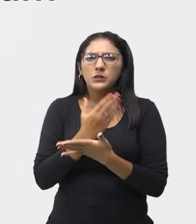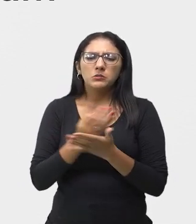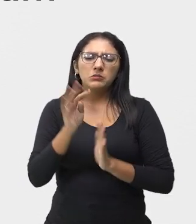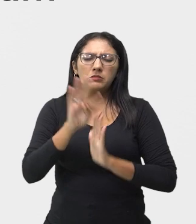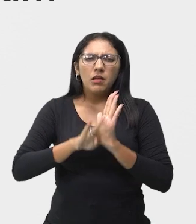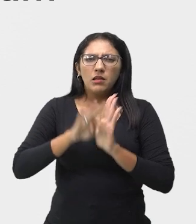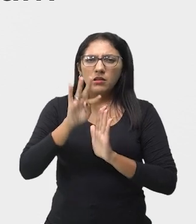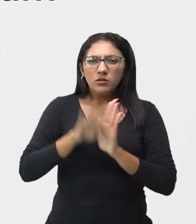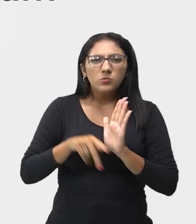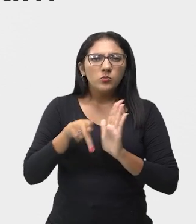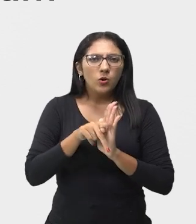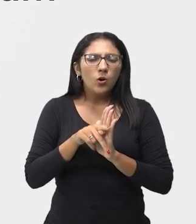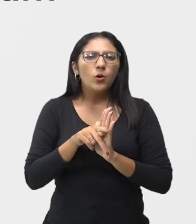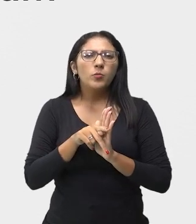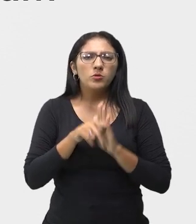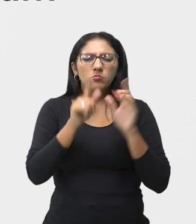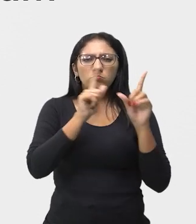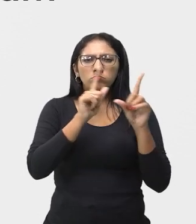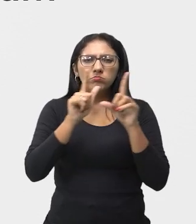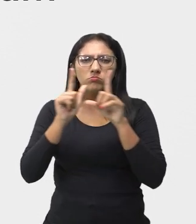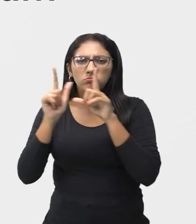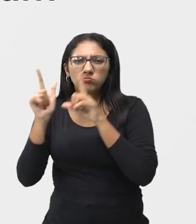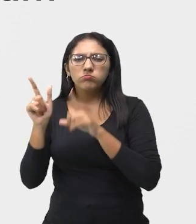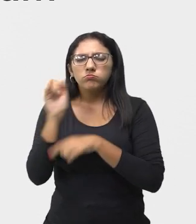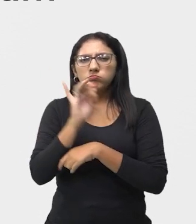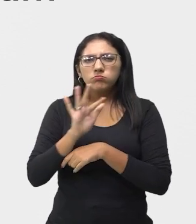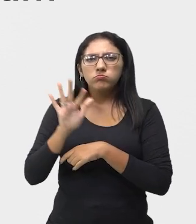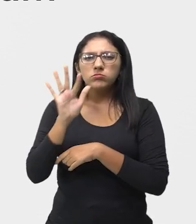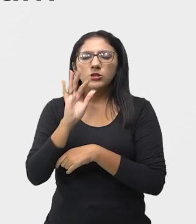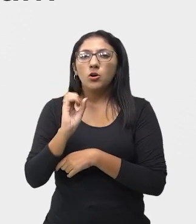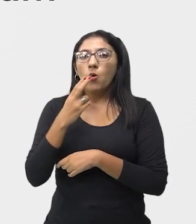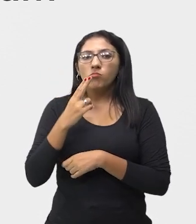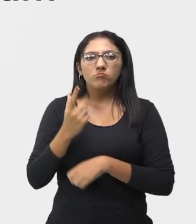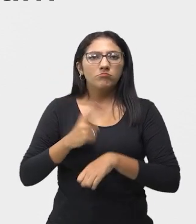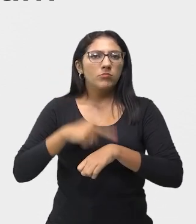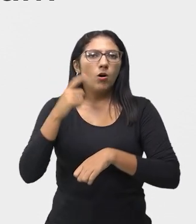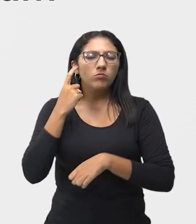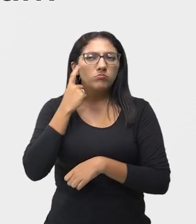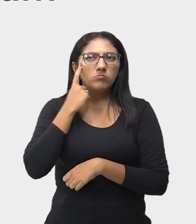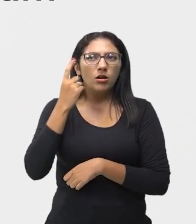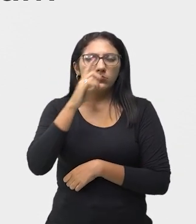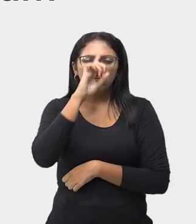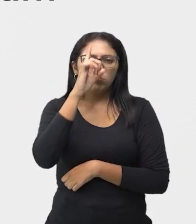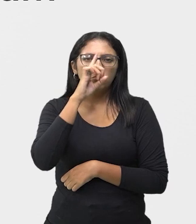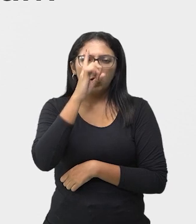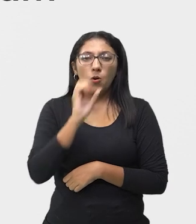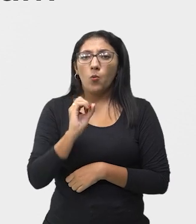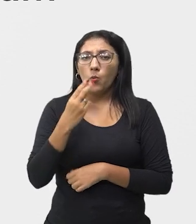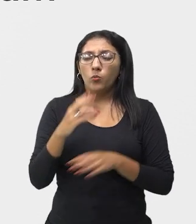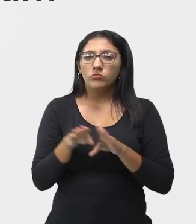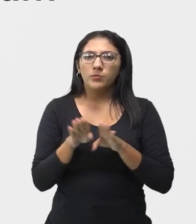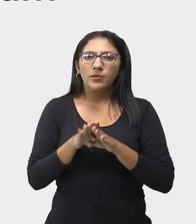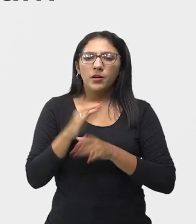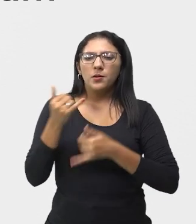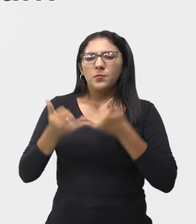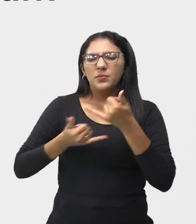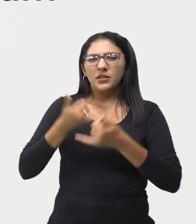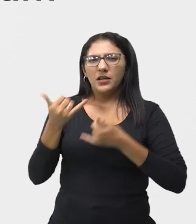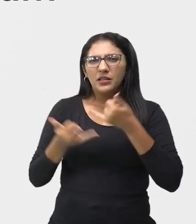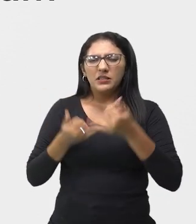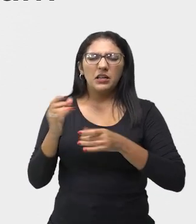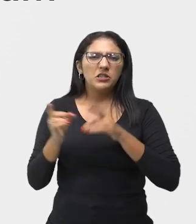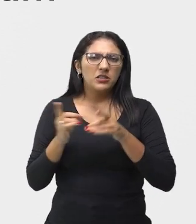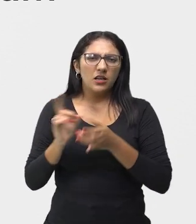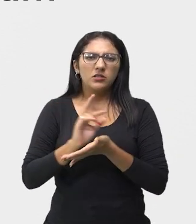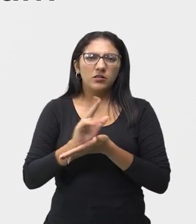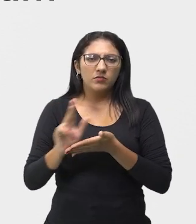teatro, cenas, esboços ou improvisações. Ou também na forma de jogos lúdicos e